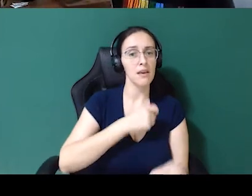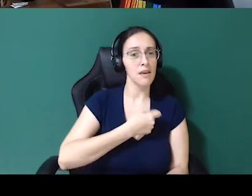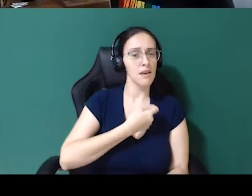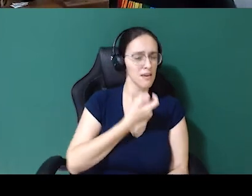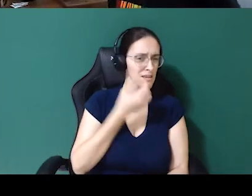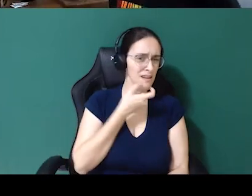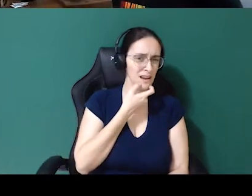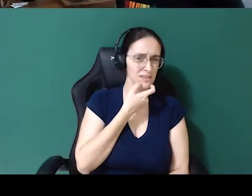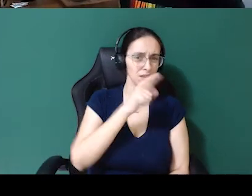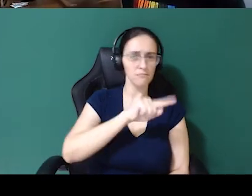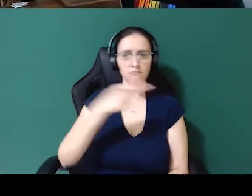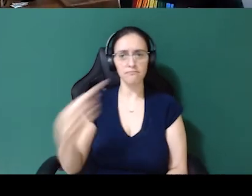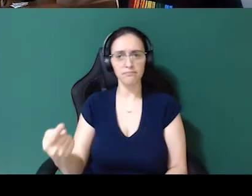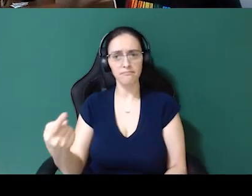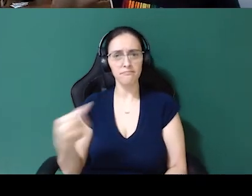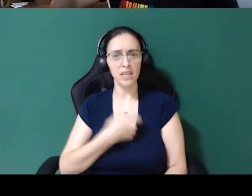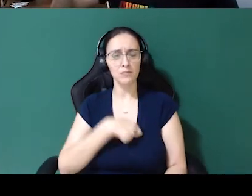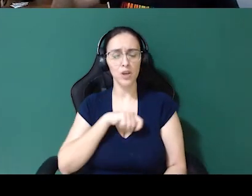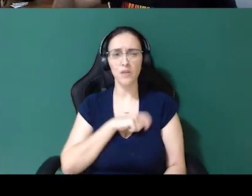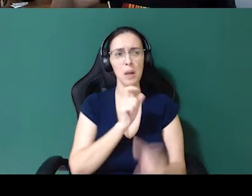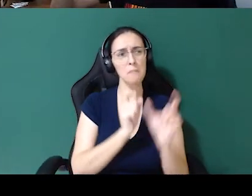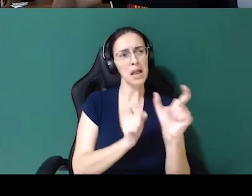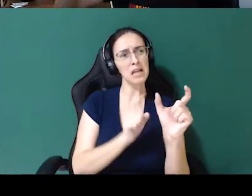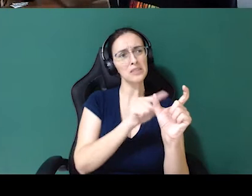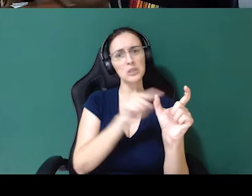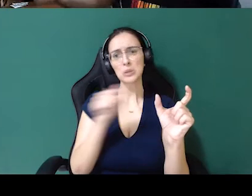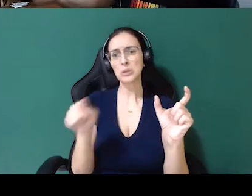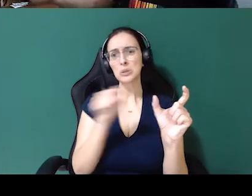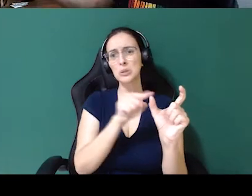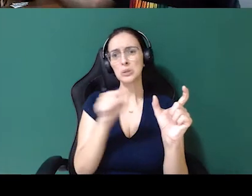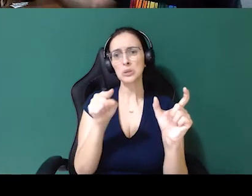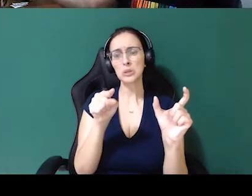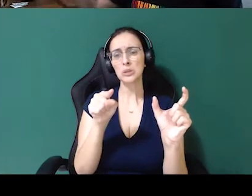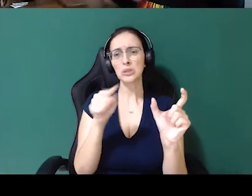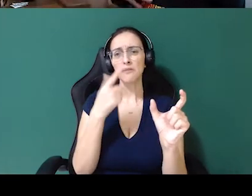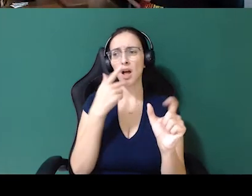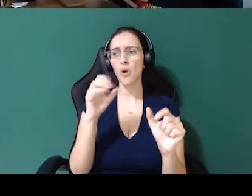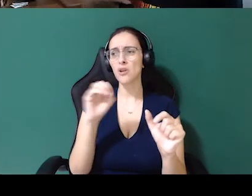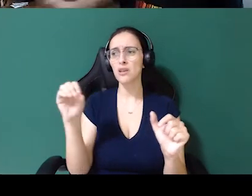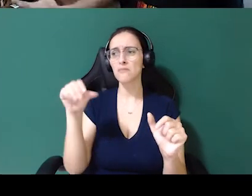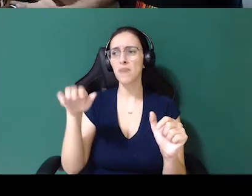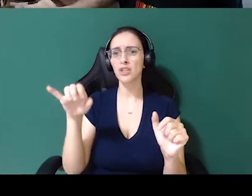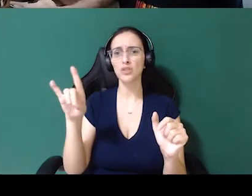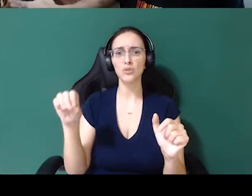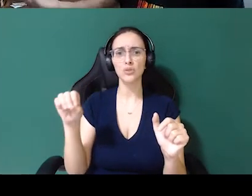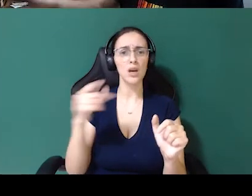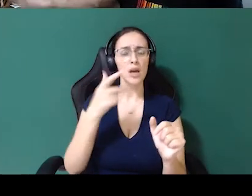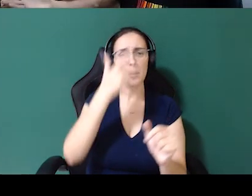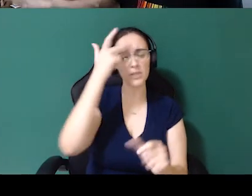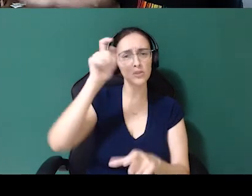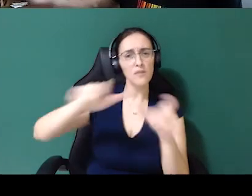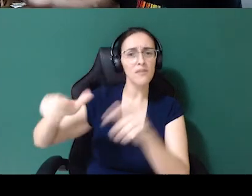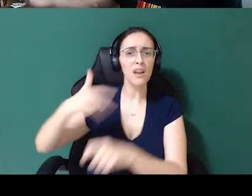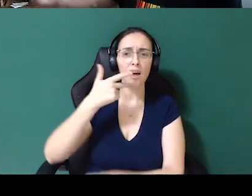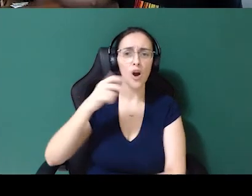na tradução tinha Middle Westner. O que seria uma tradução livre seria Oriente Médio. Só que a minha amiga falou que a gente não pode se referir às pessoas do Oriente